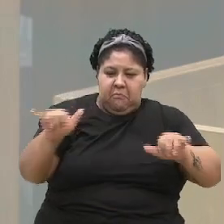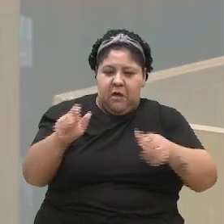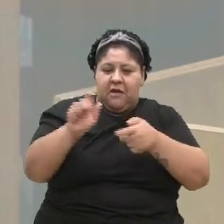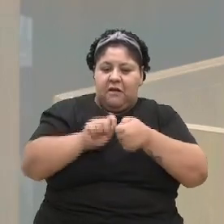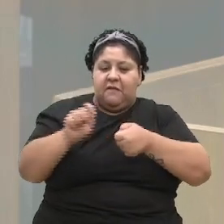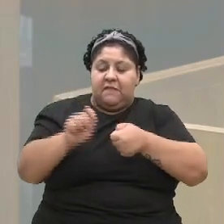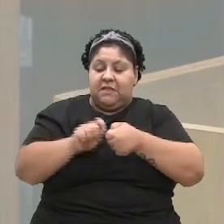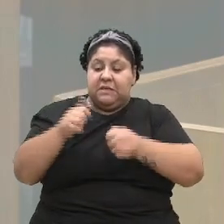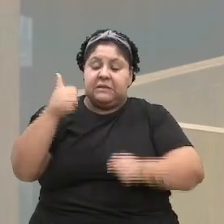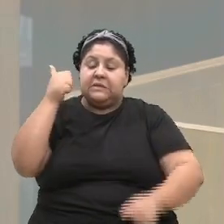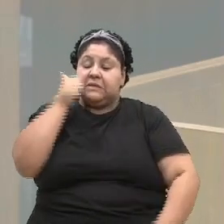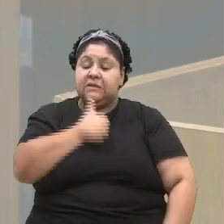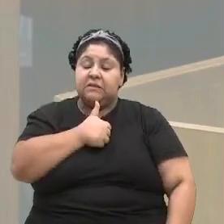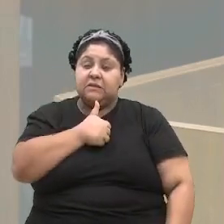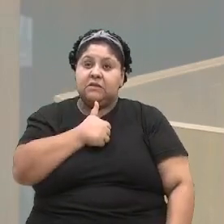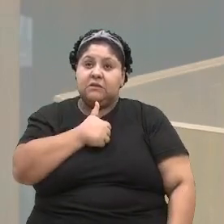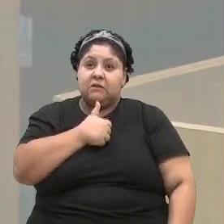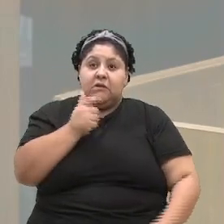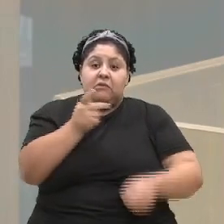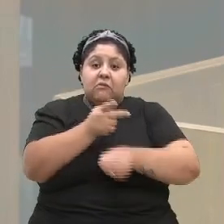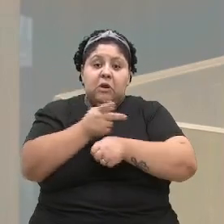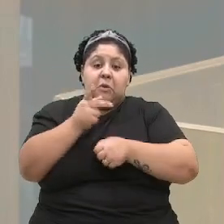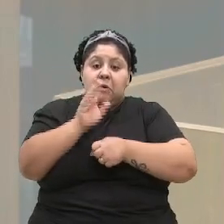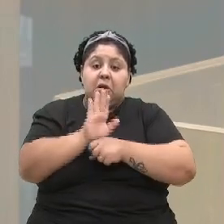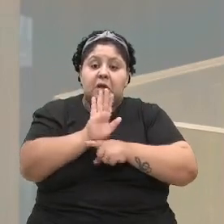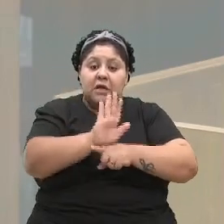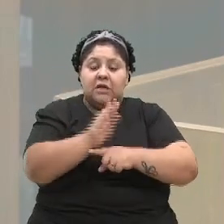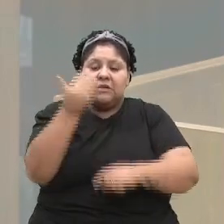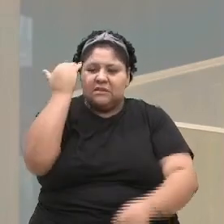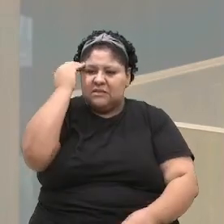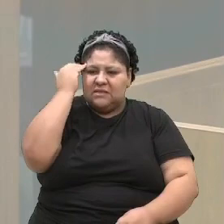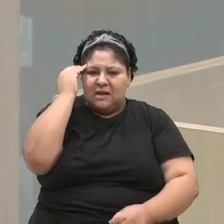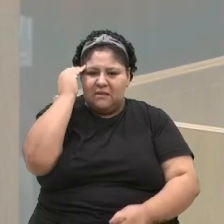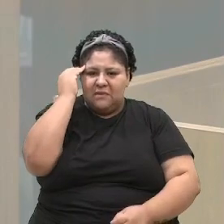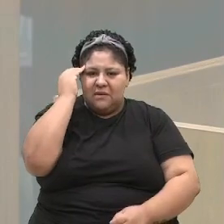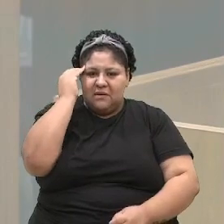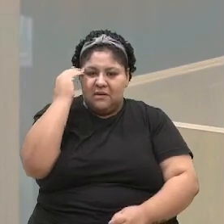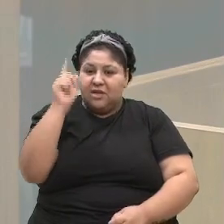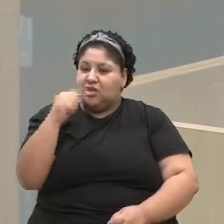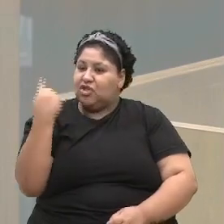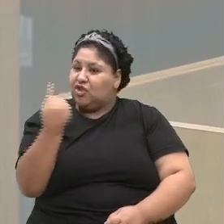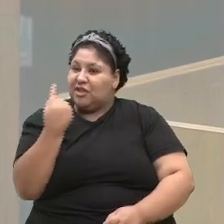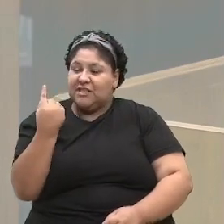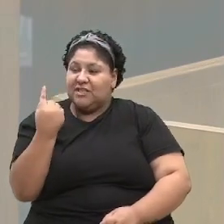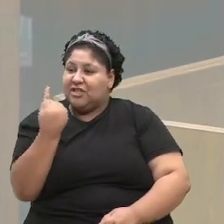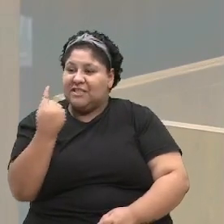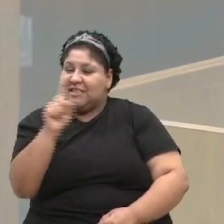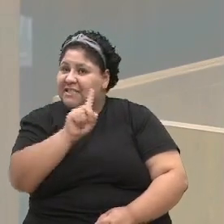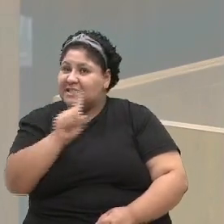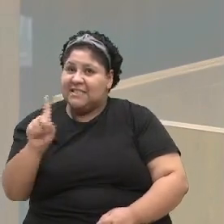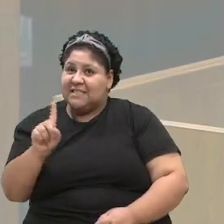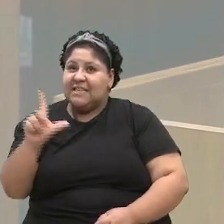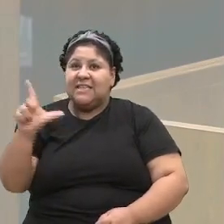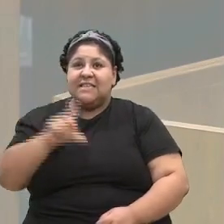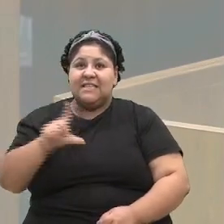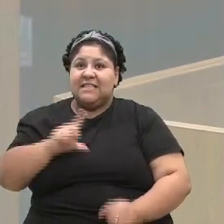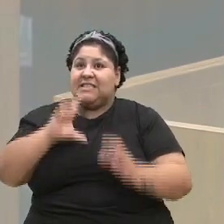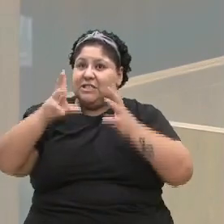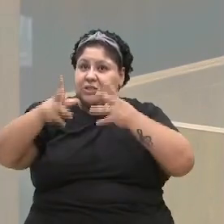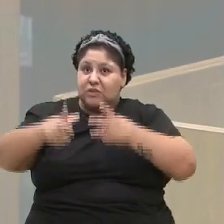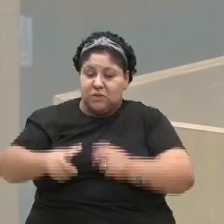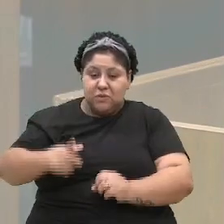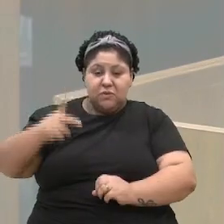com que as mulheres procurem ajuda e saibam que elas não estão sozinhas. Existe toda uma política